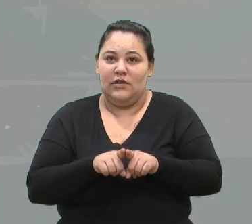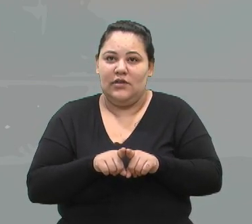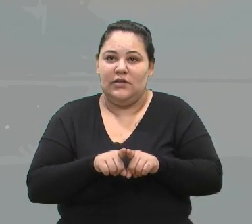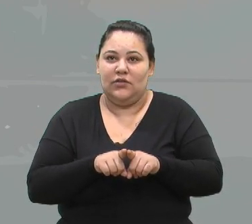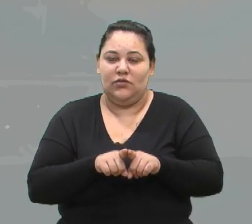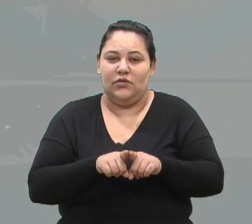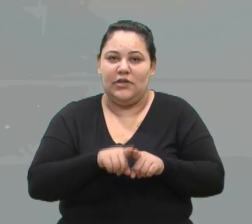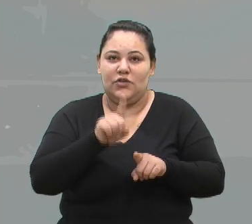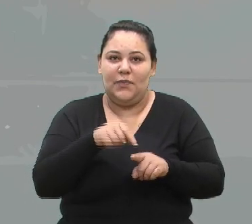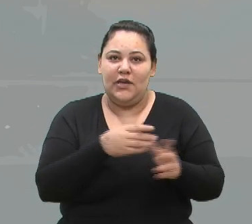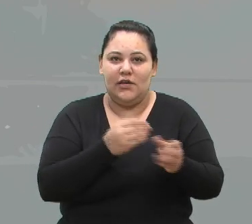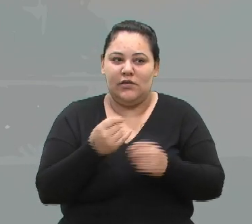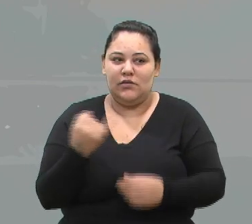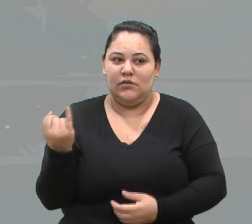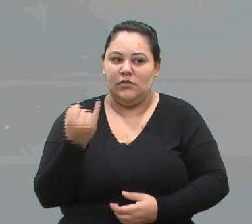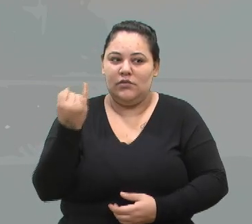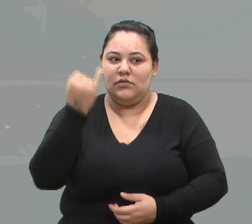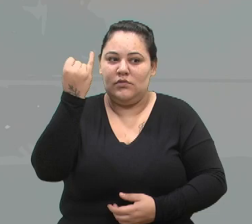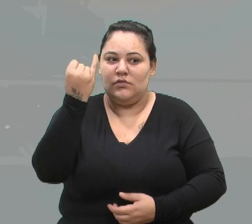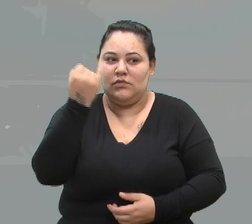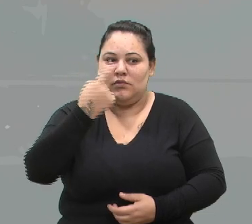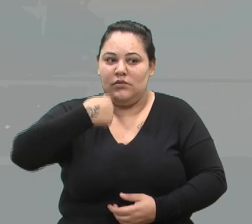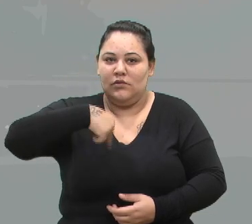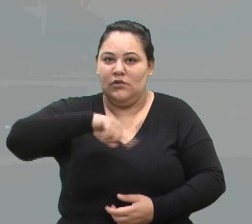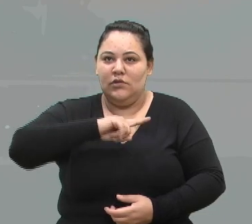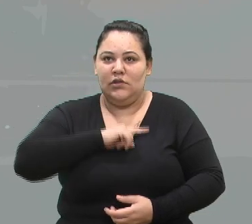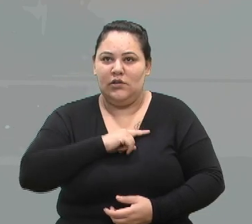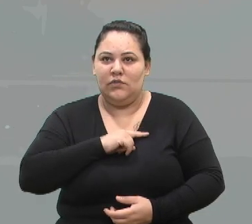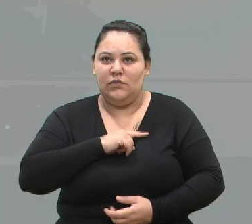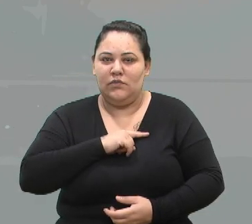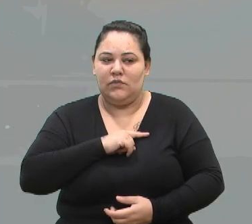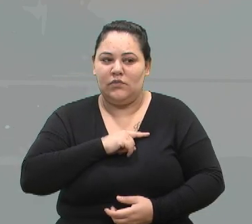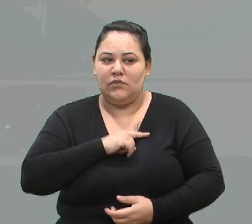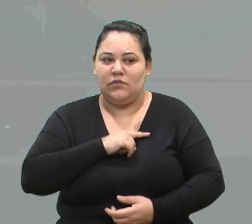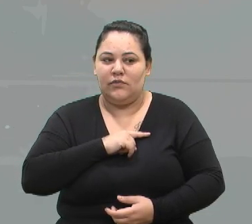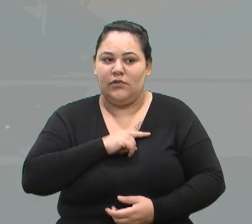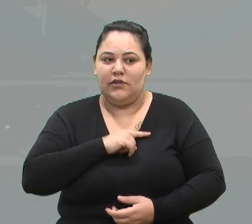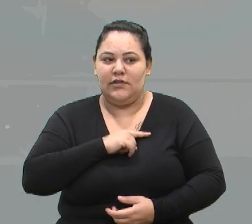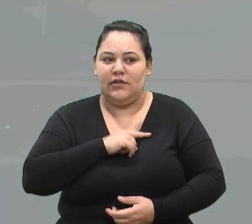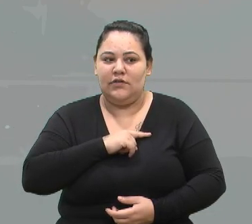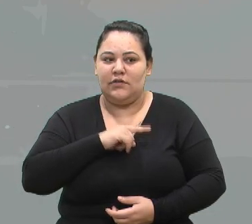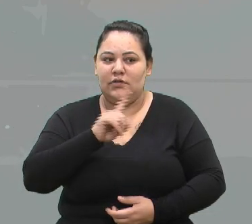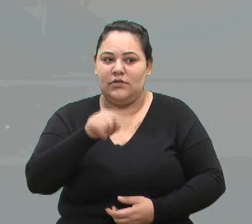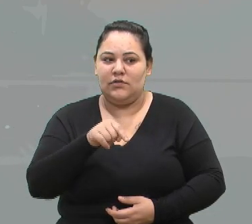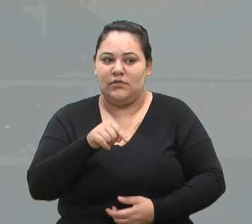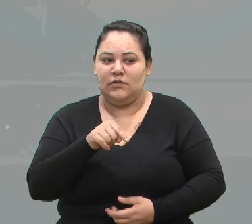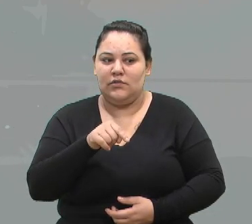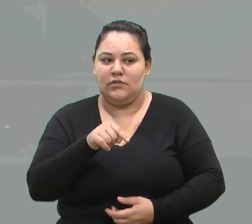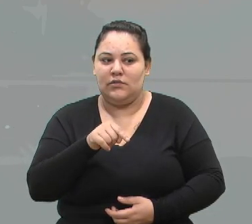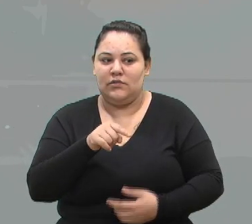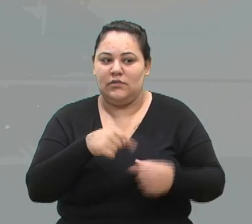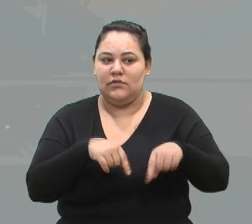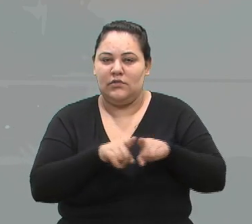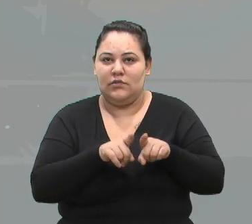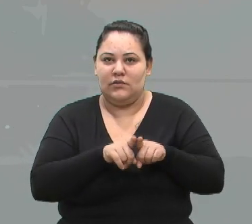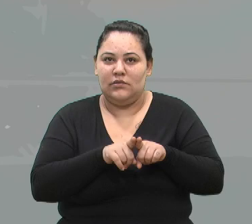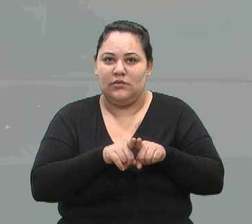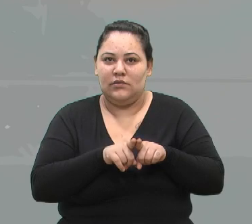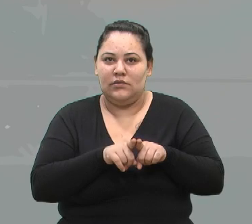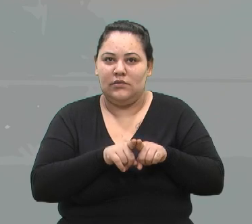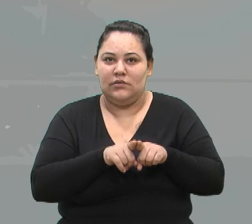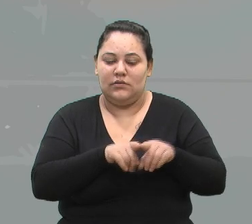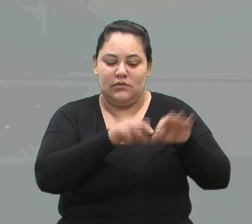importante a nossa reunião, ouvindo quem tem mais experiências. E, com certeza, o